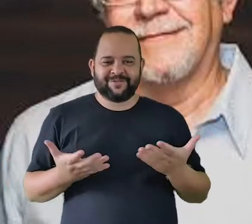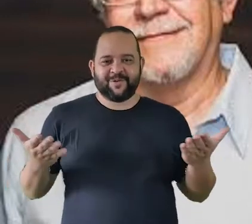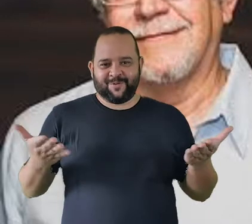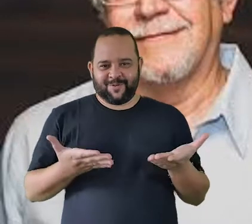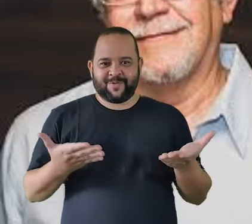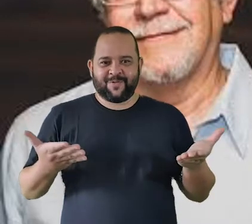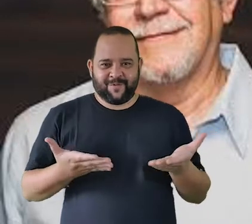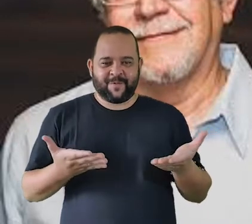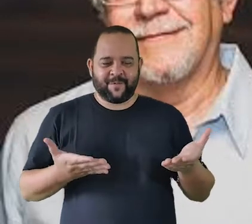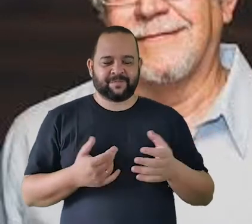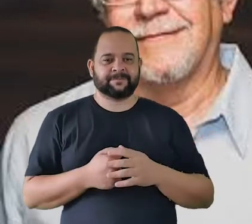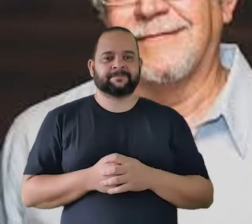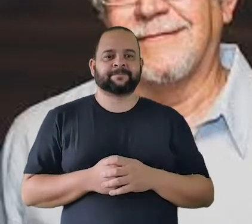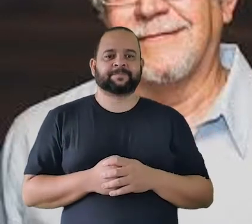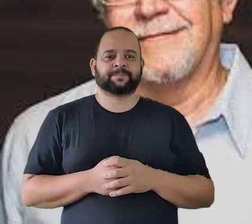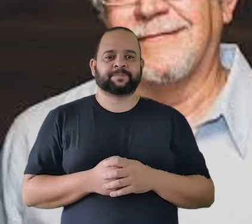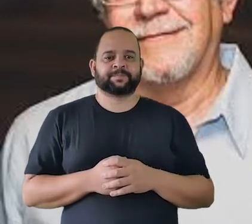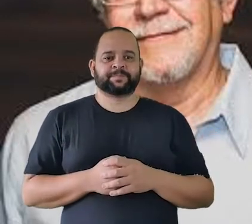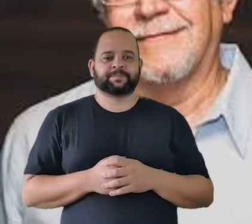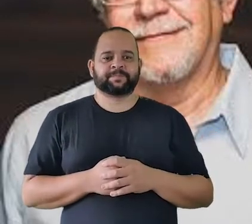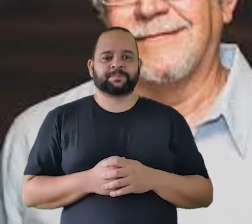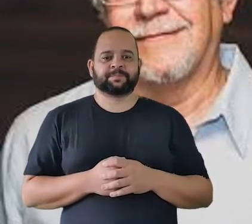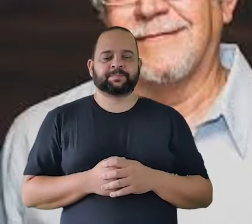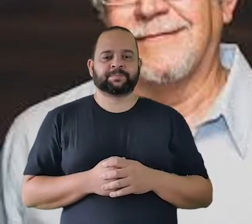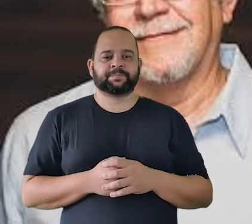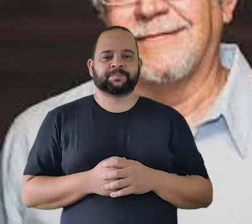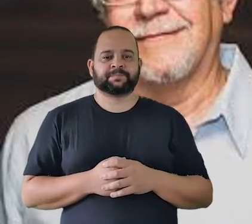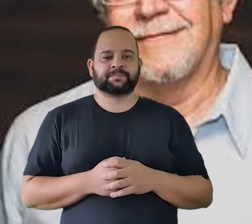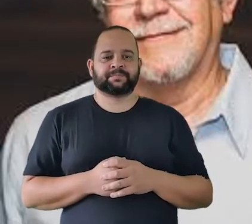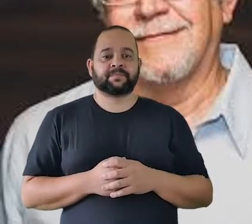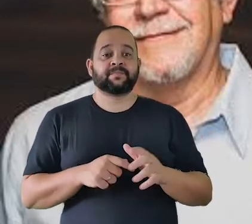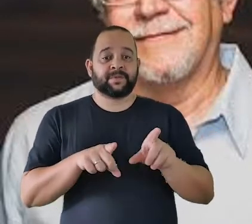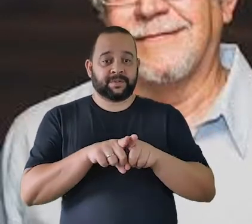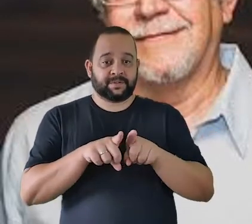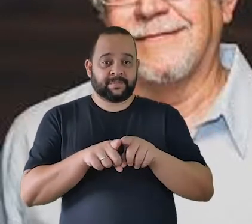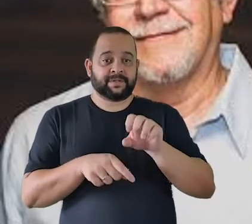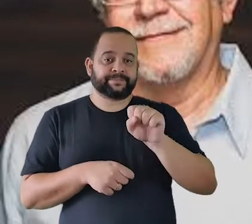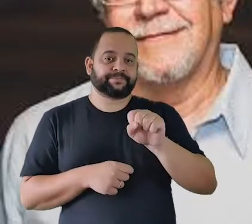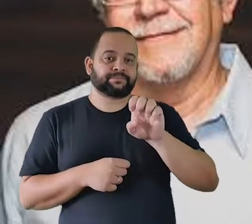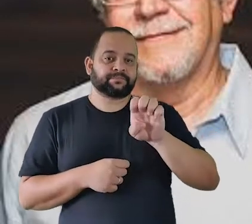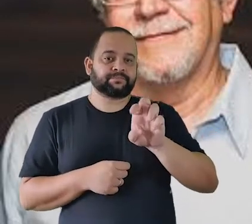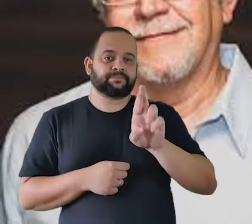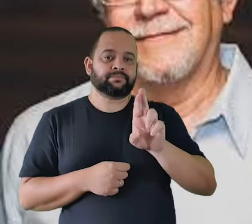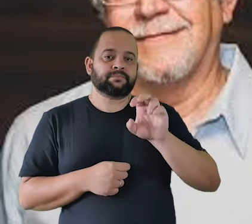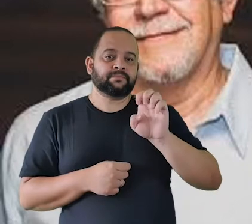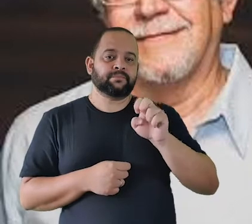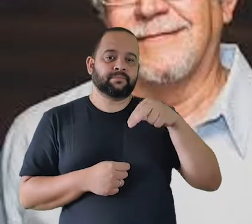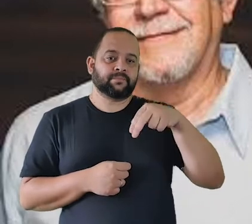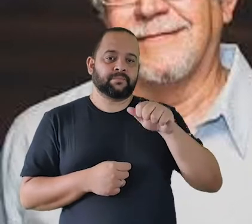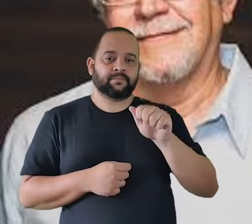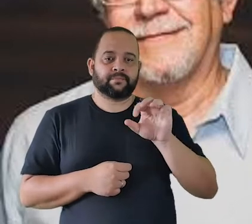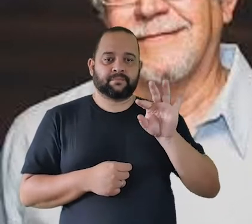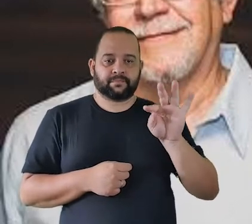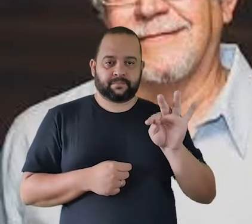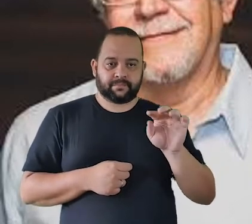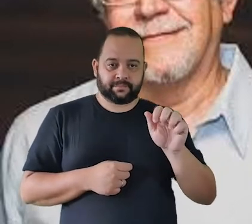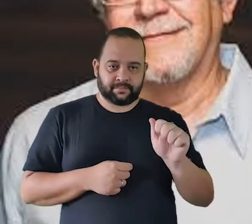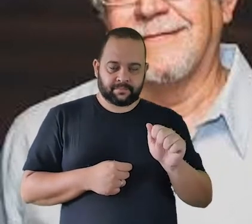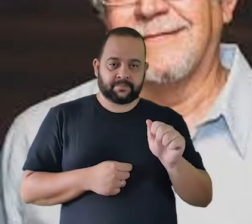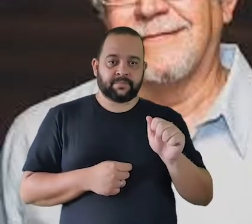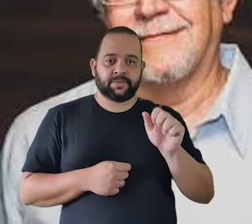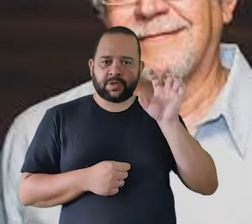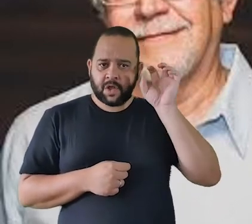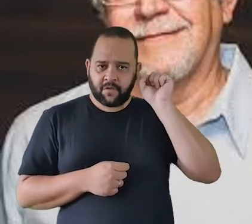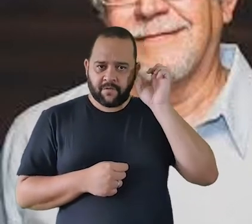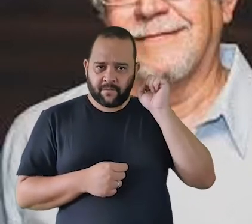famoso dessa série brasileira. Essa serenata que a gente vai ouvir, ela é um